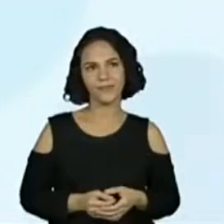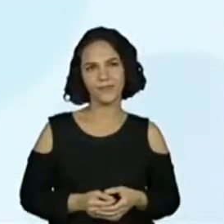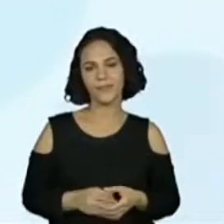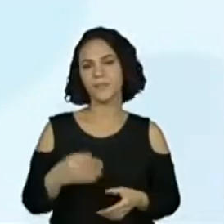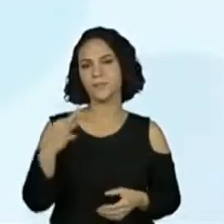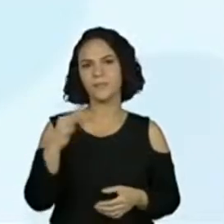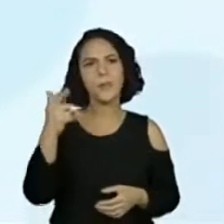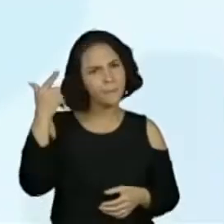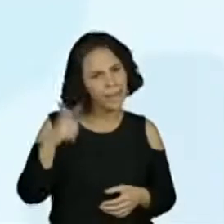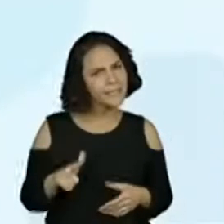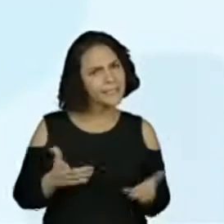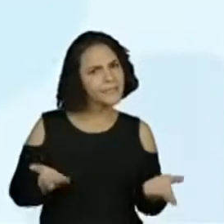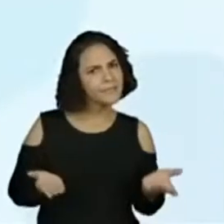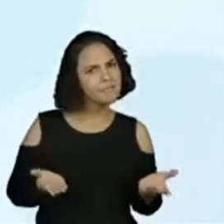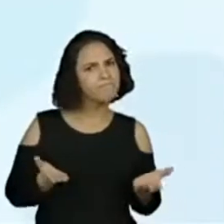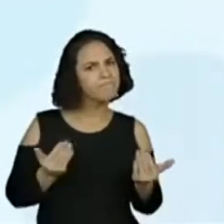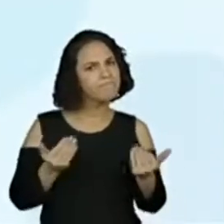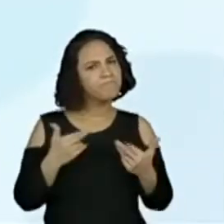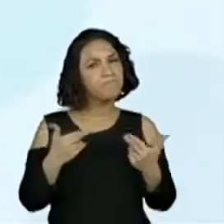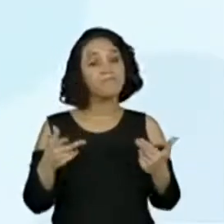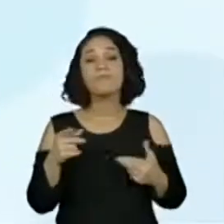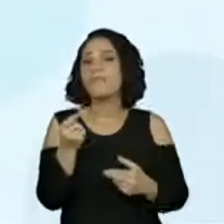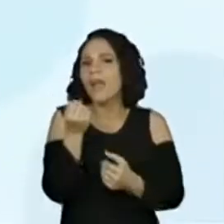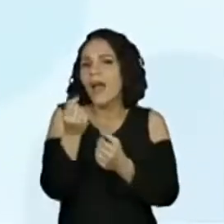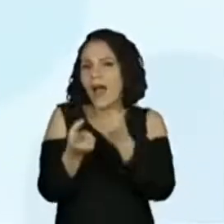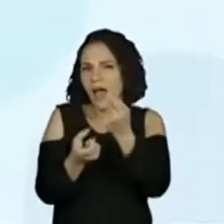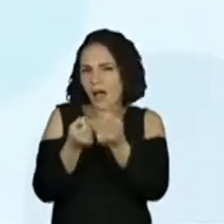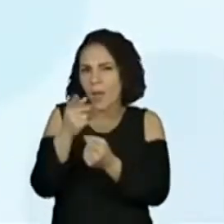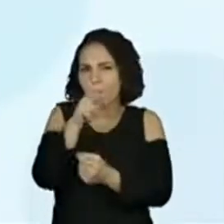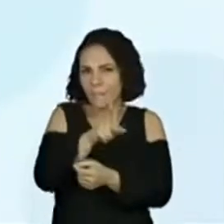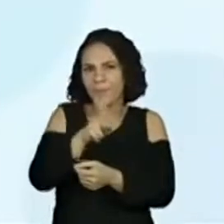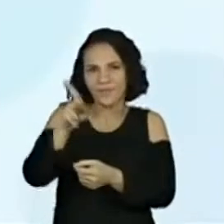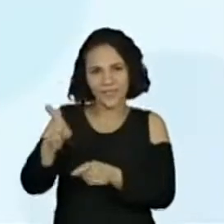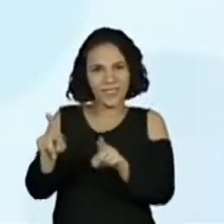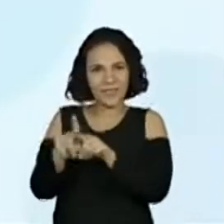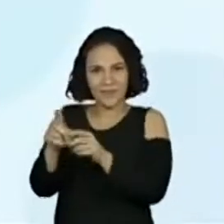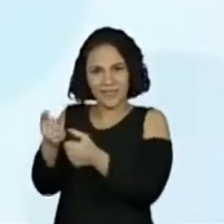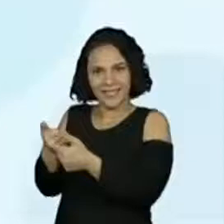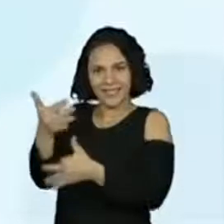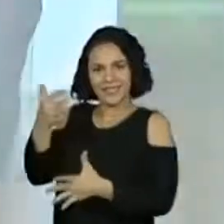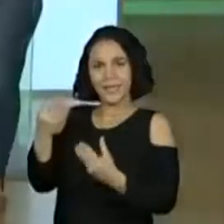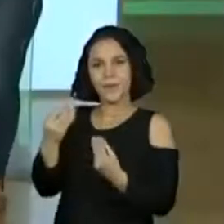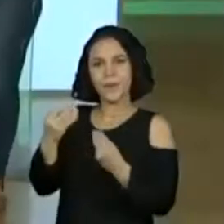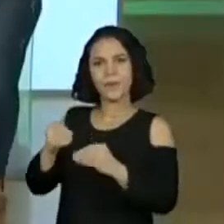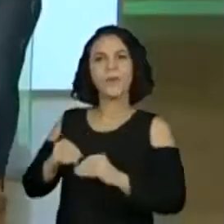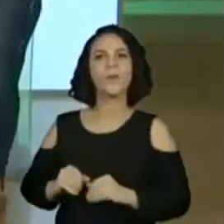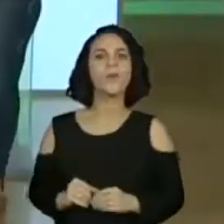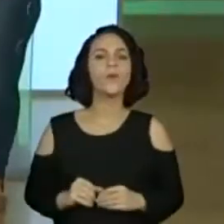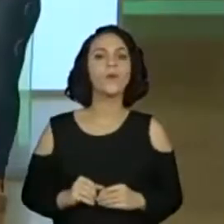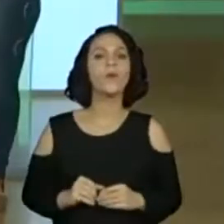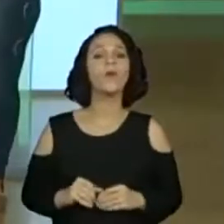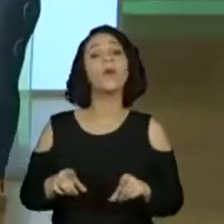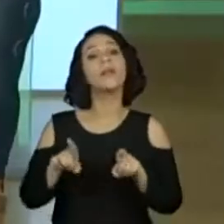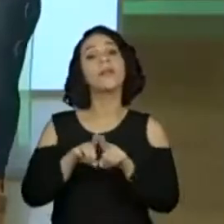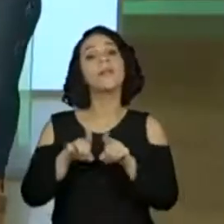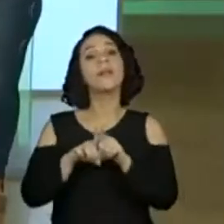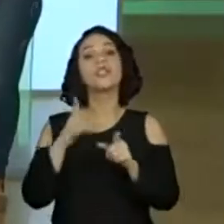Tem mais alguma coisa, professora Viviane? Alguns professores que estão aqui participando da aula junto com a gente estão mencionando sons.